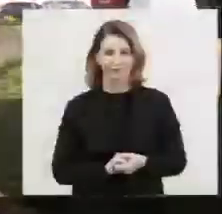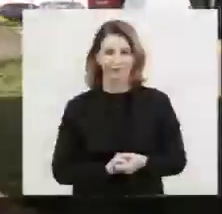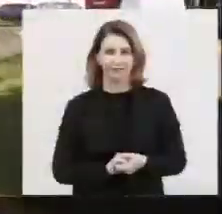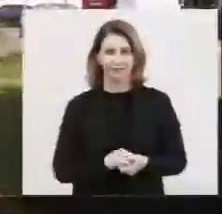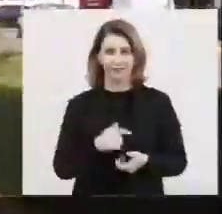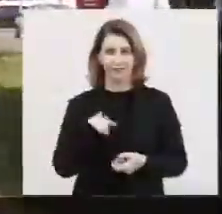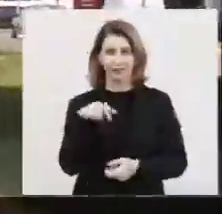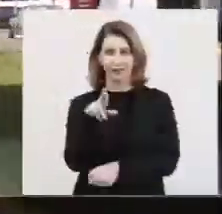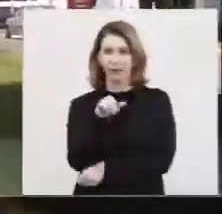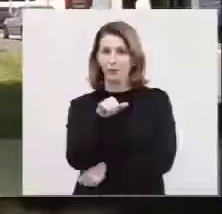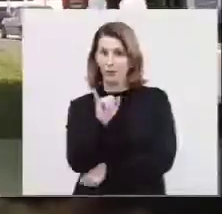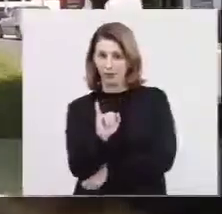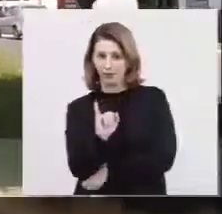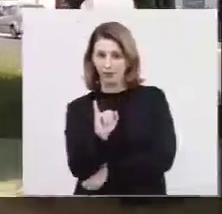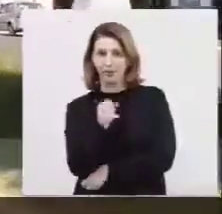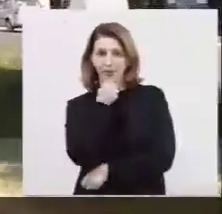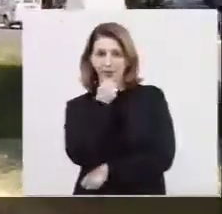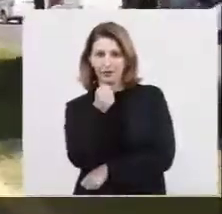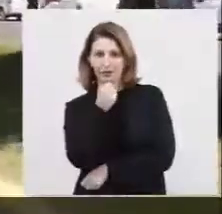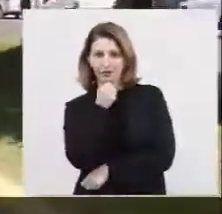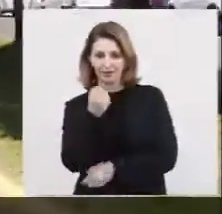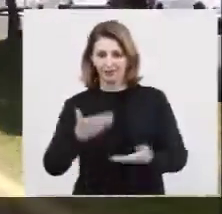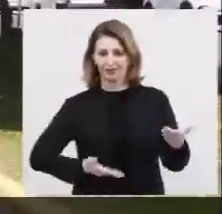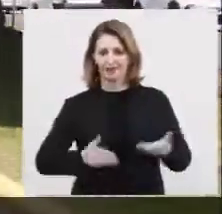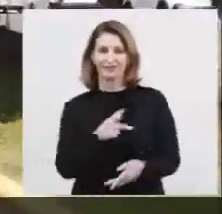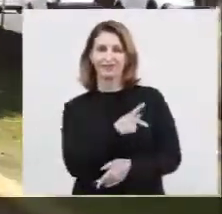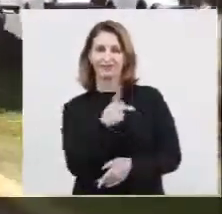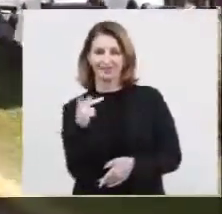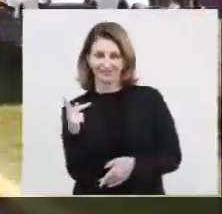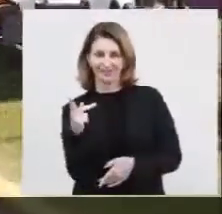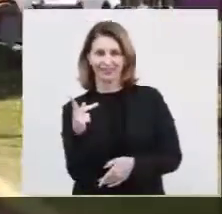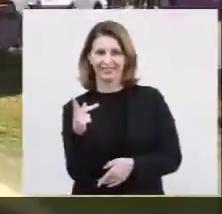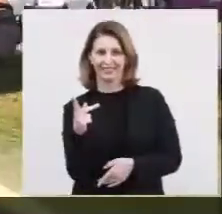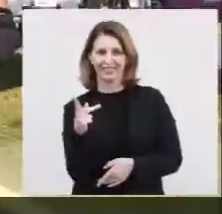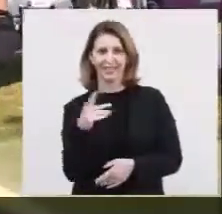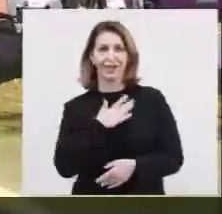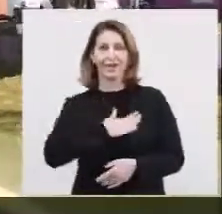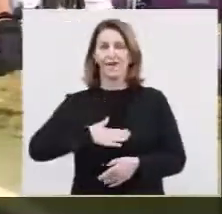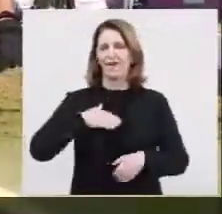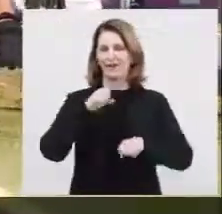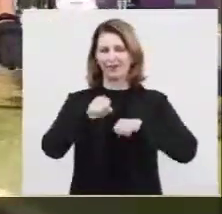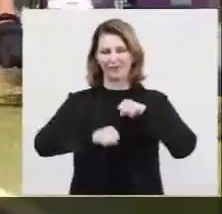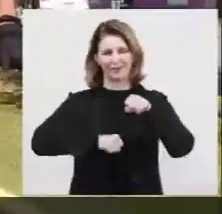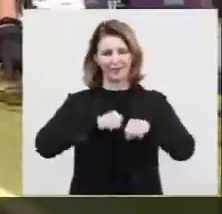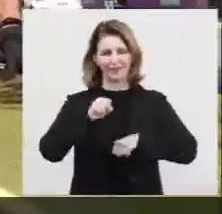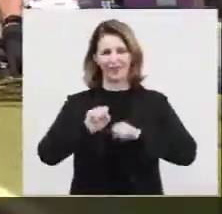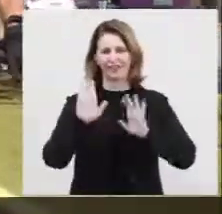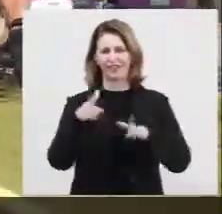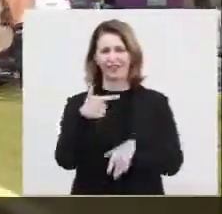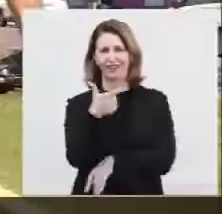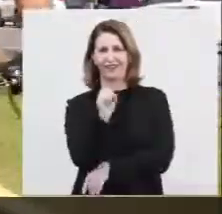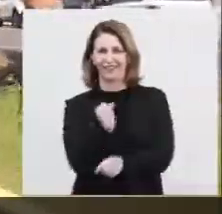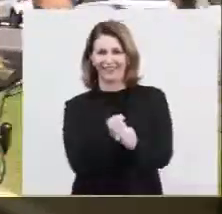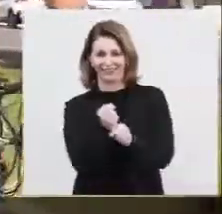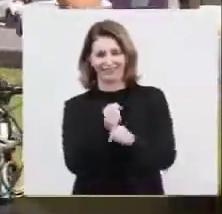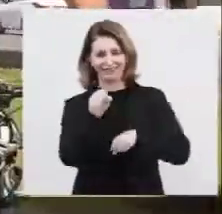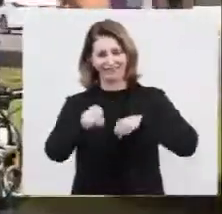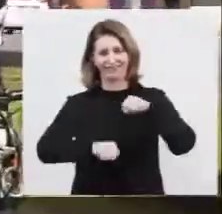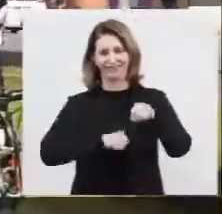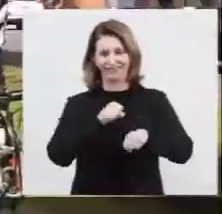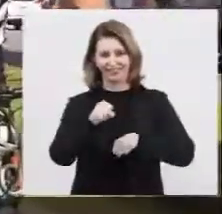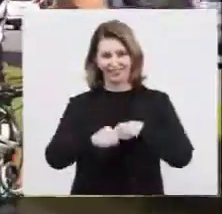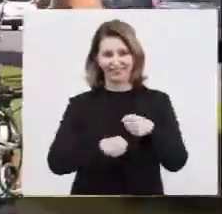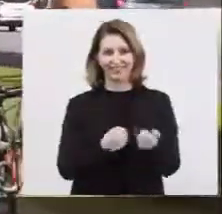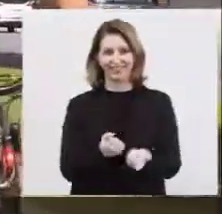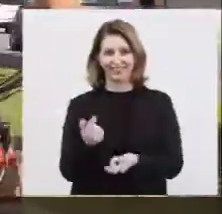Eu sou Rui Ferrari, jornalista, servidor público, gosto de pedalar e pedalo há 20 anos mais ou menos